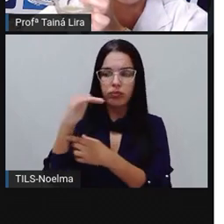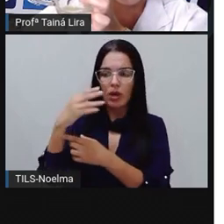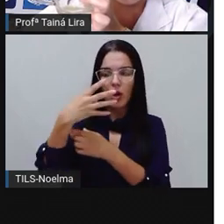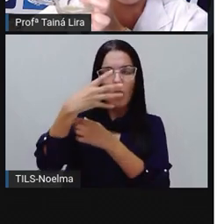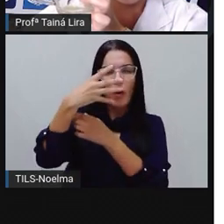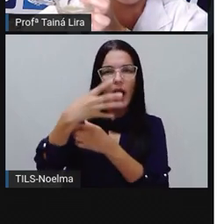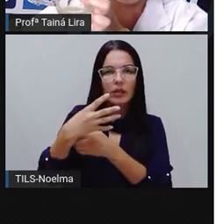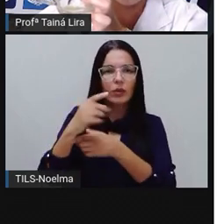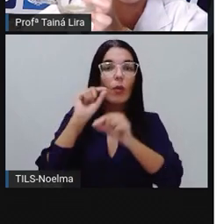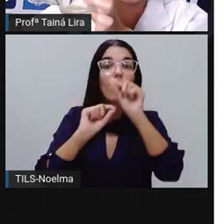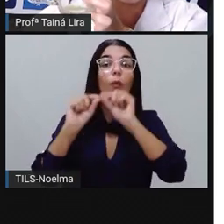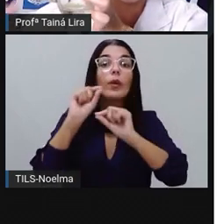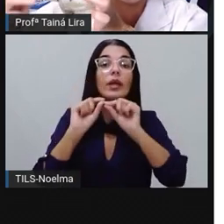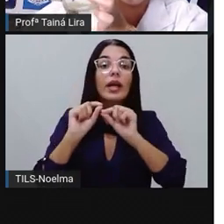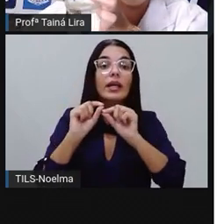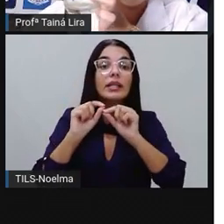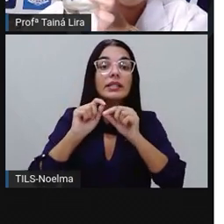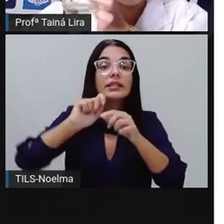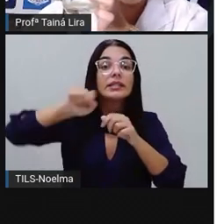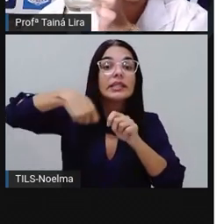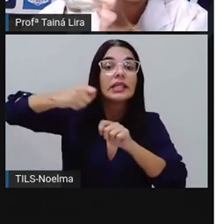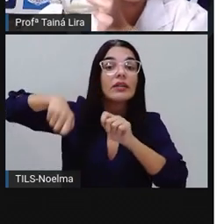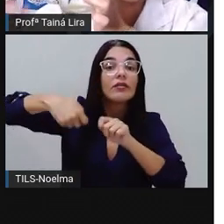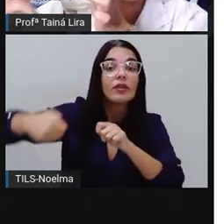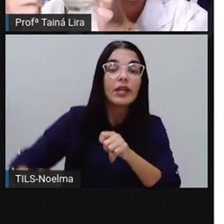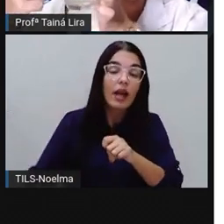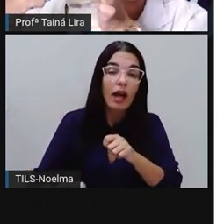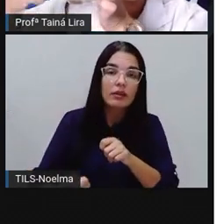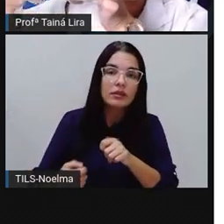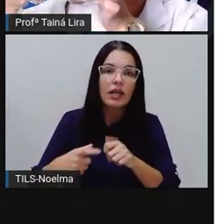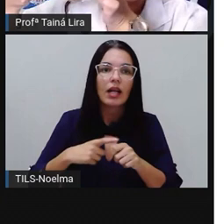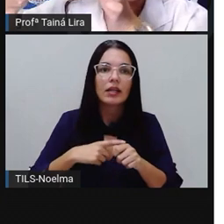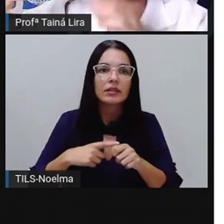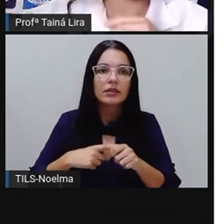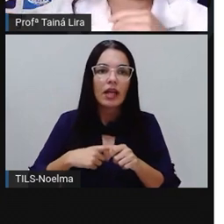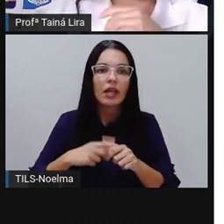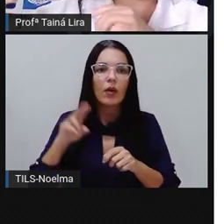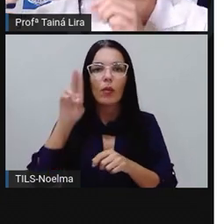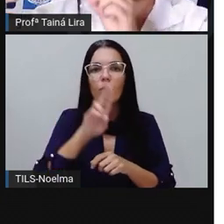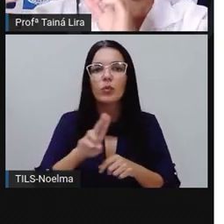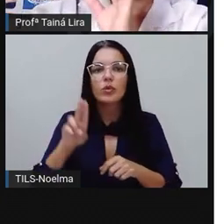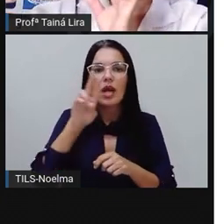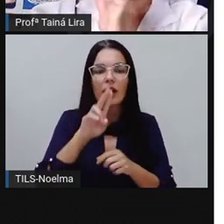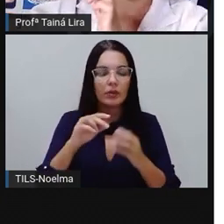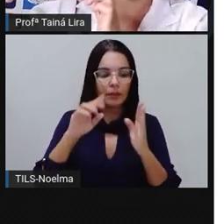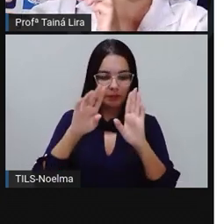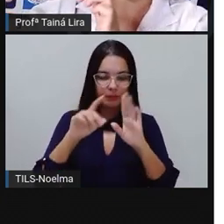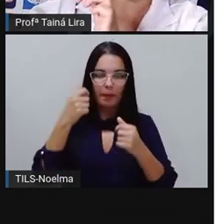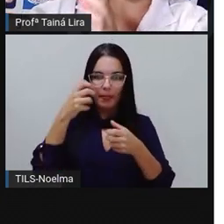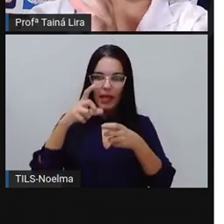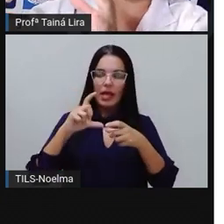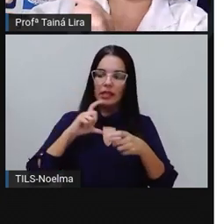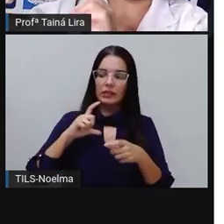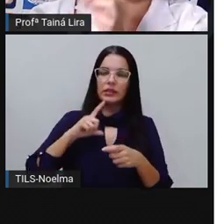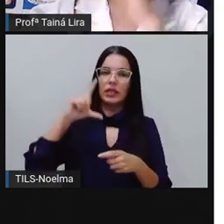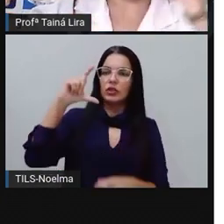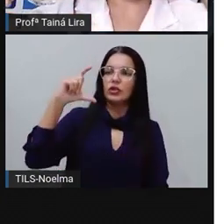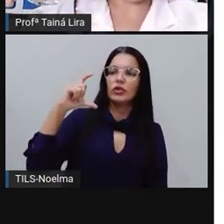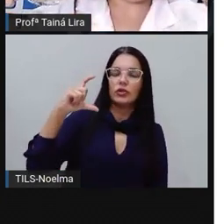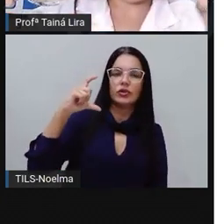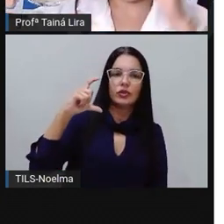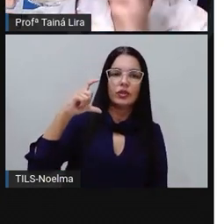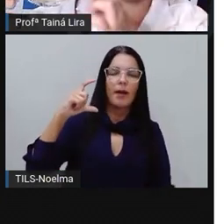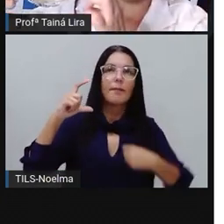significa, ó, um quarto de xícara. Pró, como é que eu utilizo um quarto de xícara? Eu pego uma xícara e